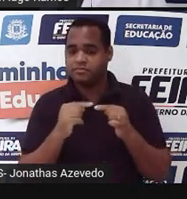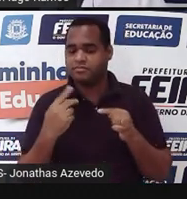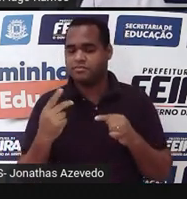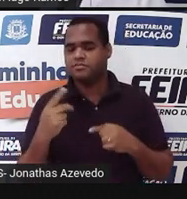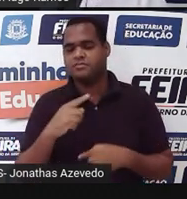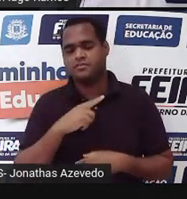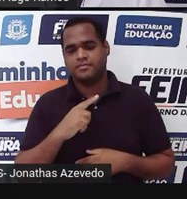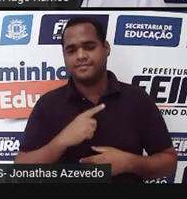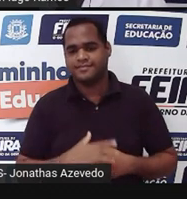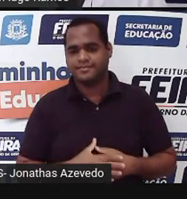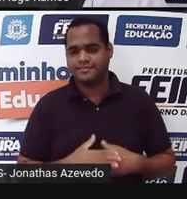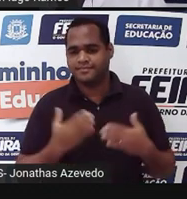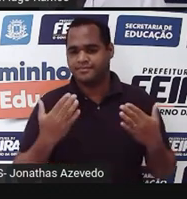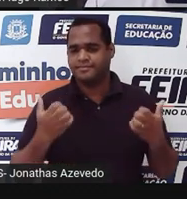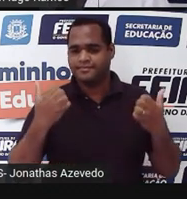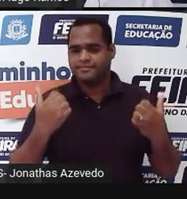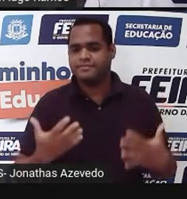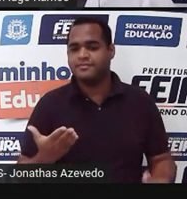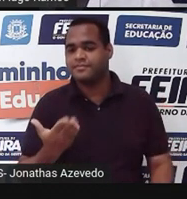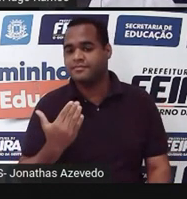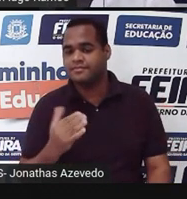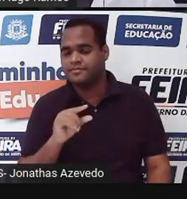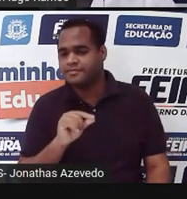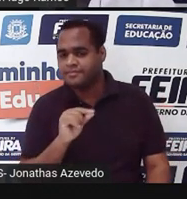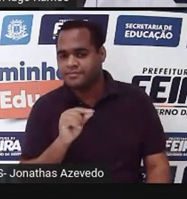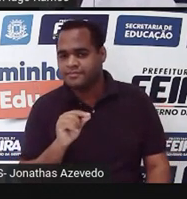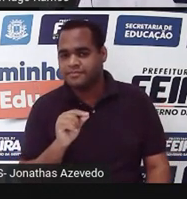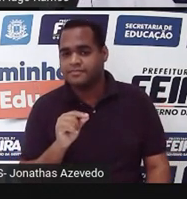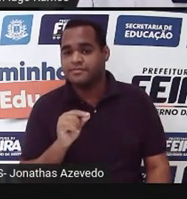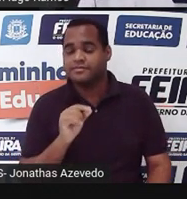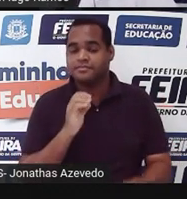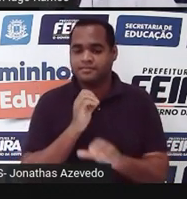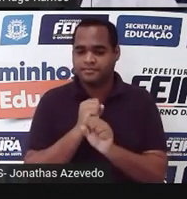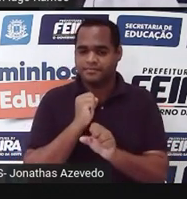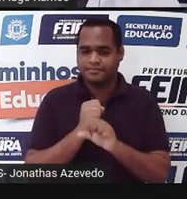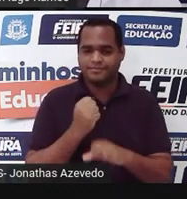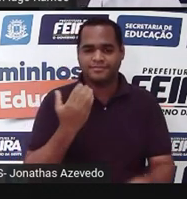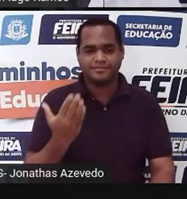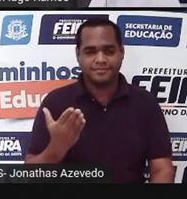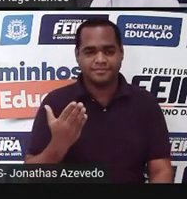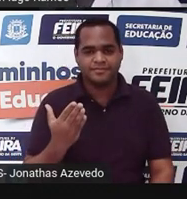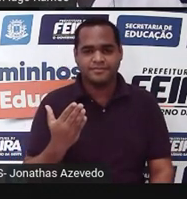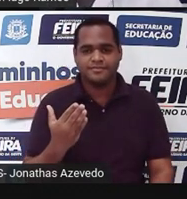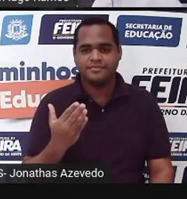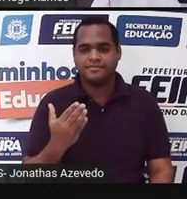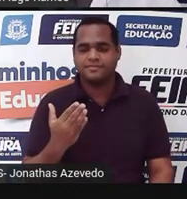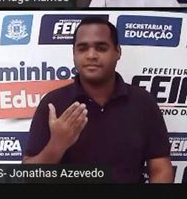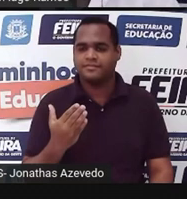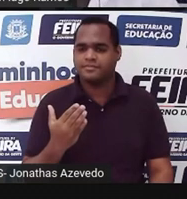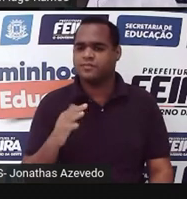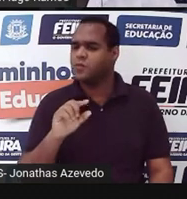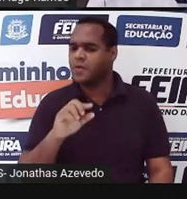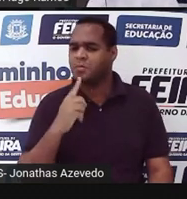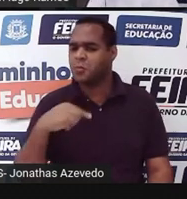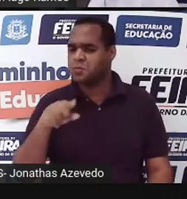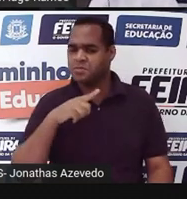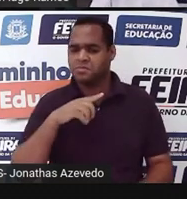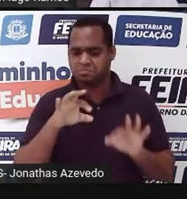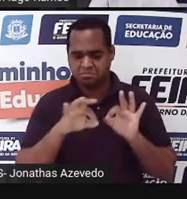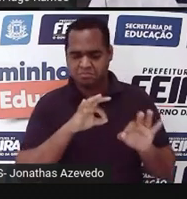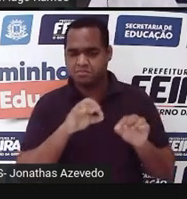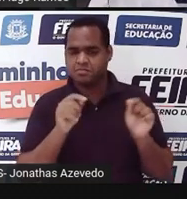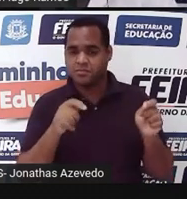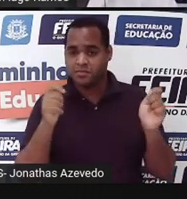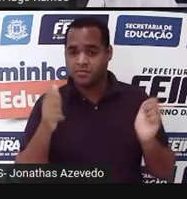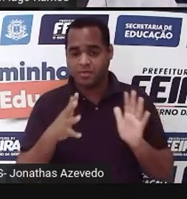bom? Então, vem comigo. Olha só. O cálculo é o seguinte. Aí, a resolução que a gente já fez, tá? A gente